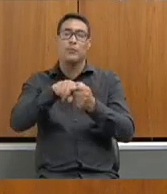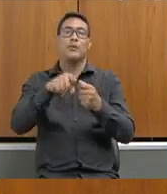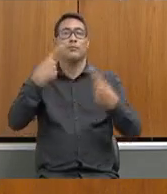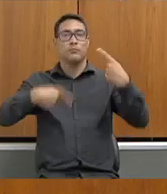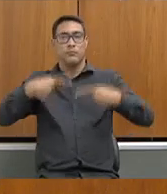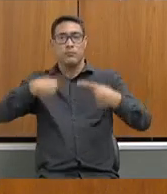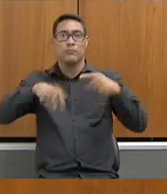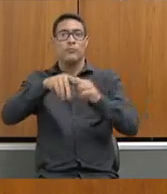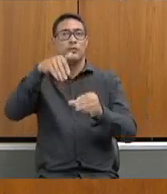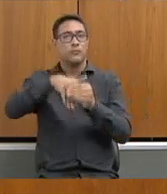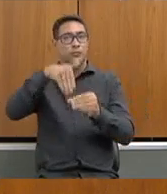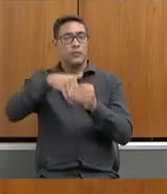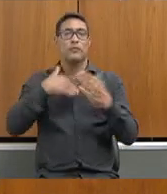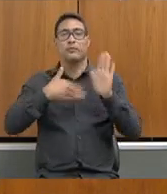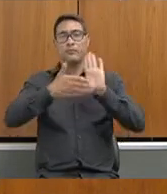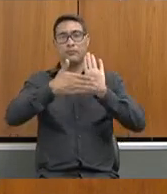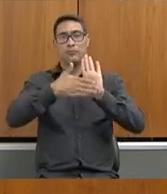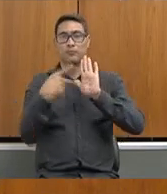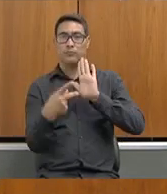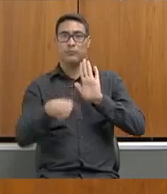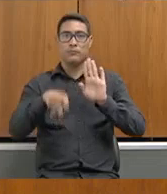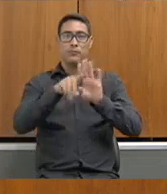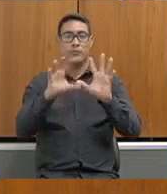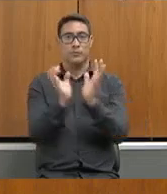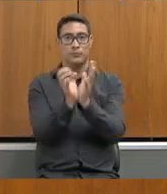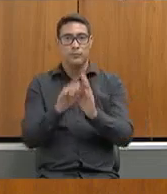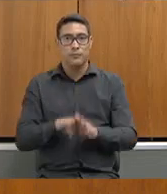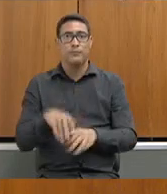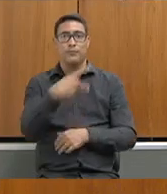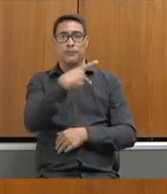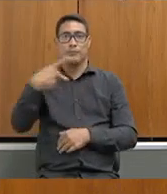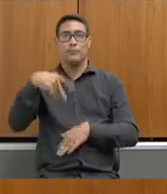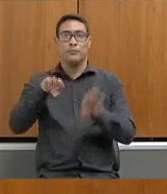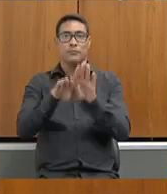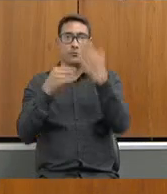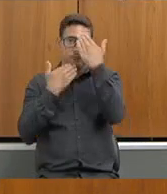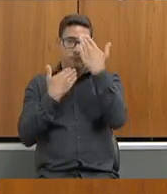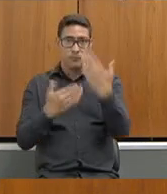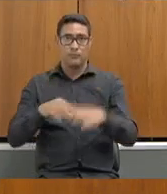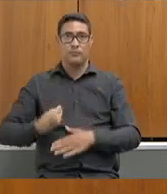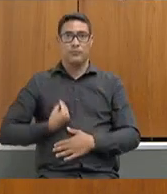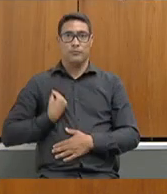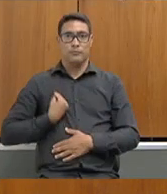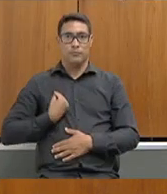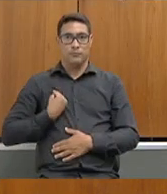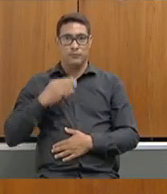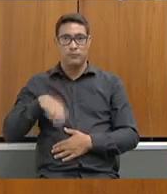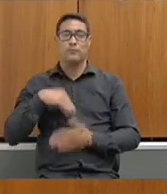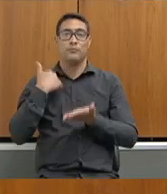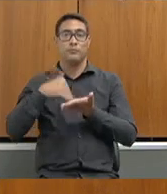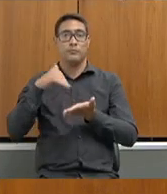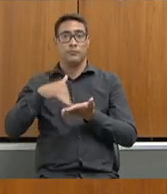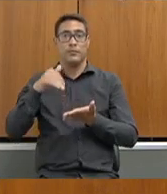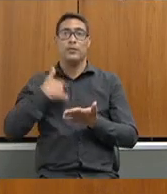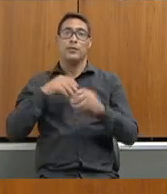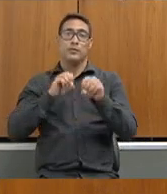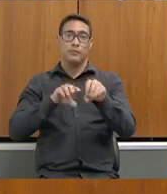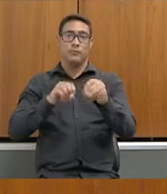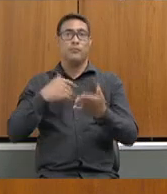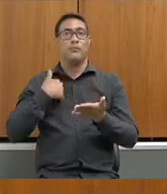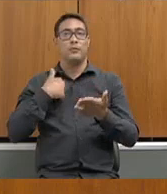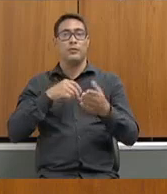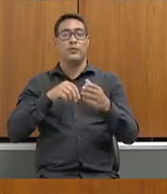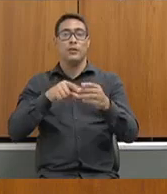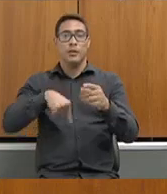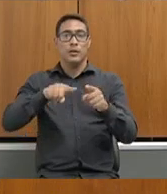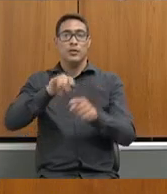proposições da comissão. A presidência registra e agradece a presença do secretário de Estado da Educação, Igor